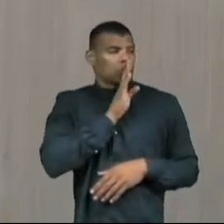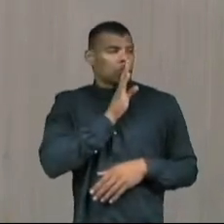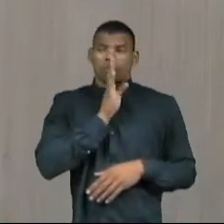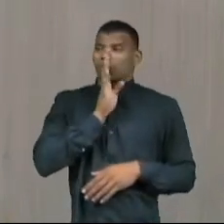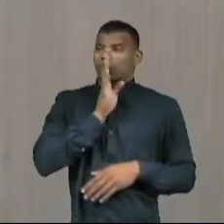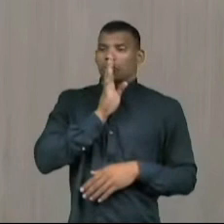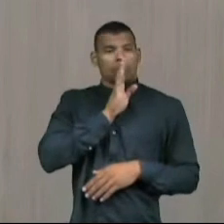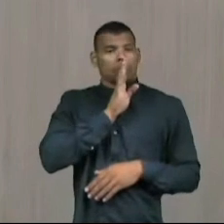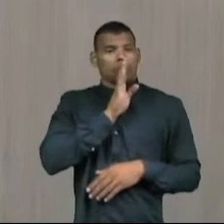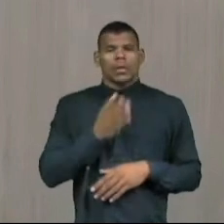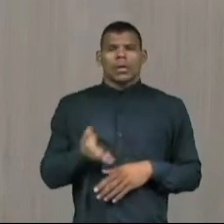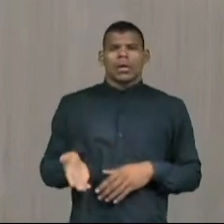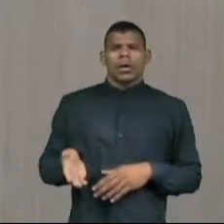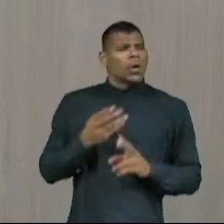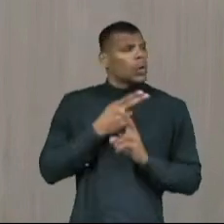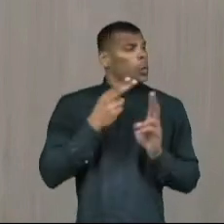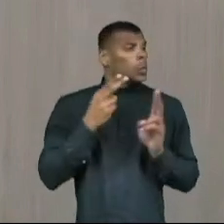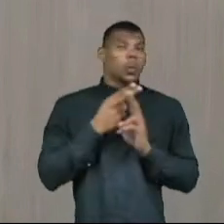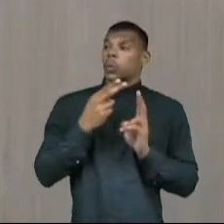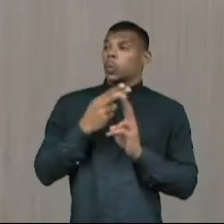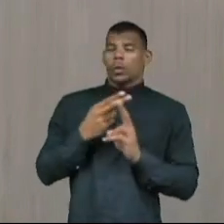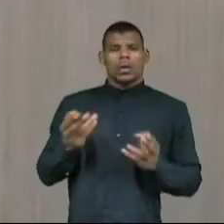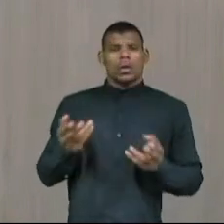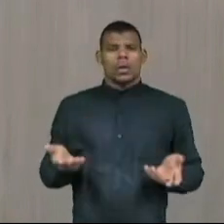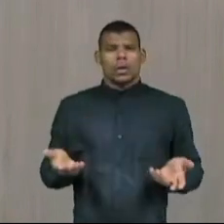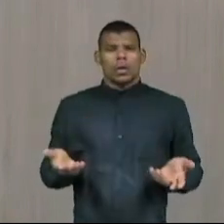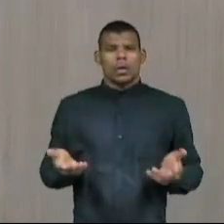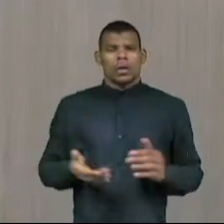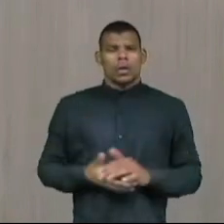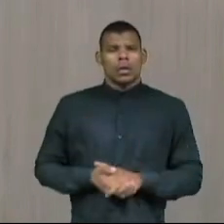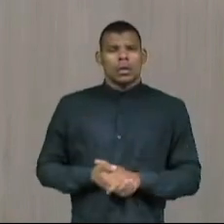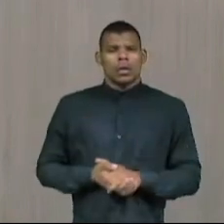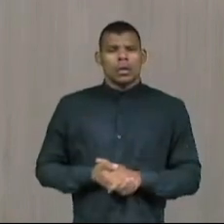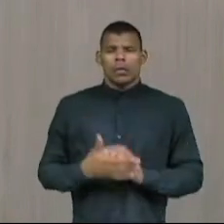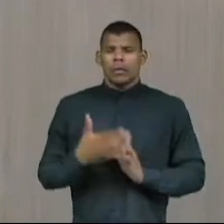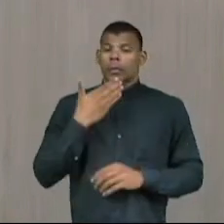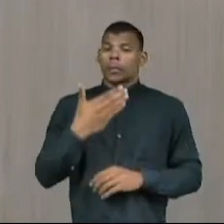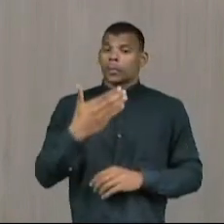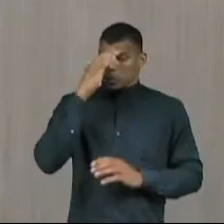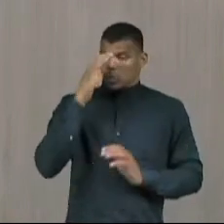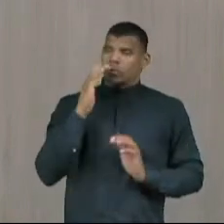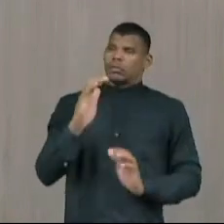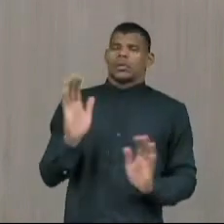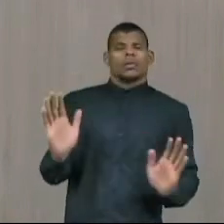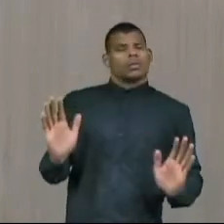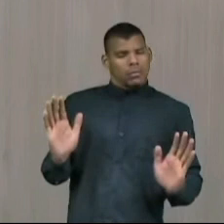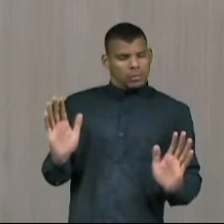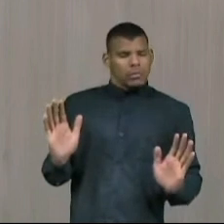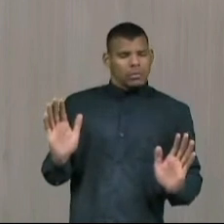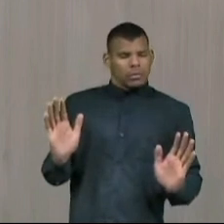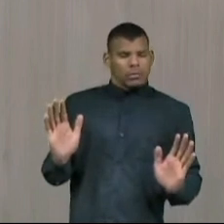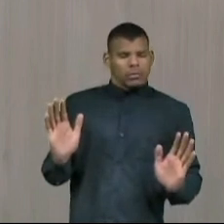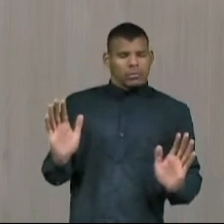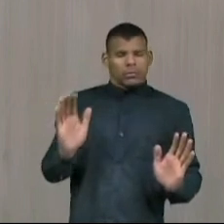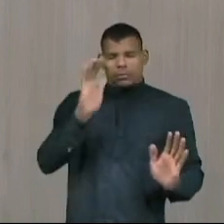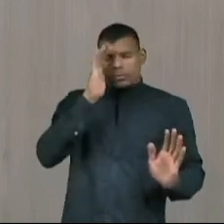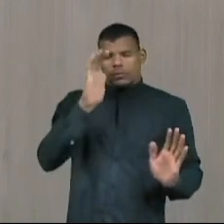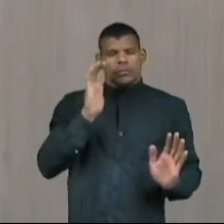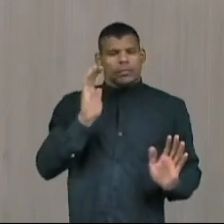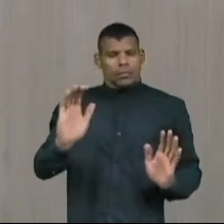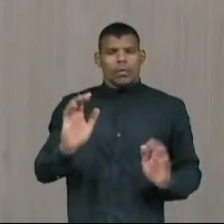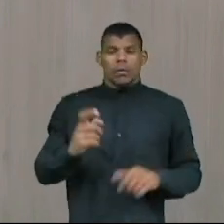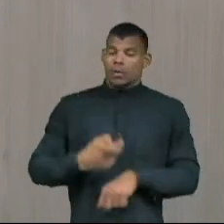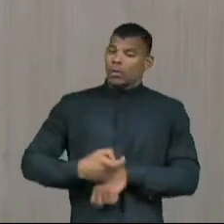Eu vou pedir aqui até uma pessoa que eu respeito muito, muito mesmo, e ela é dura,